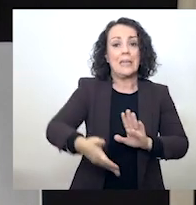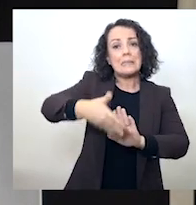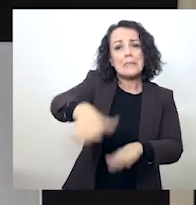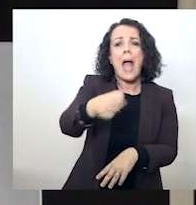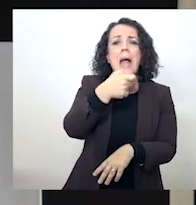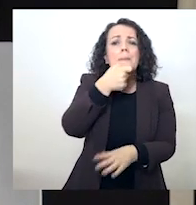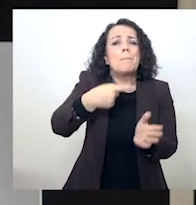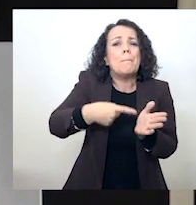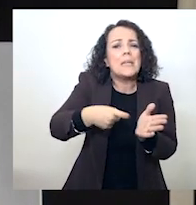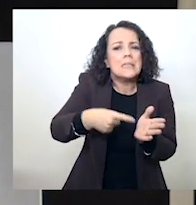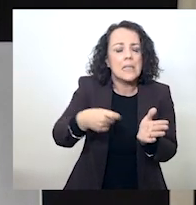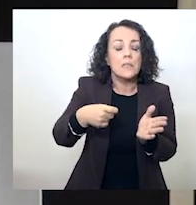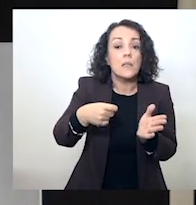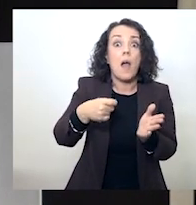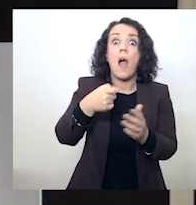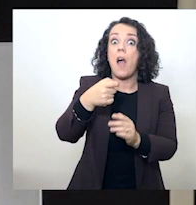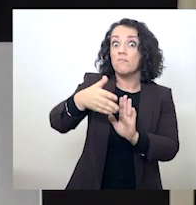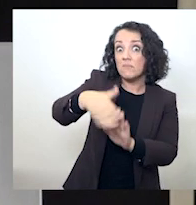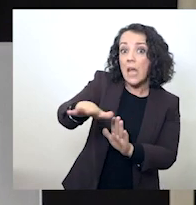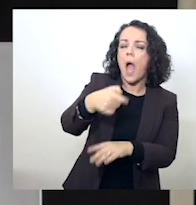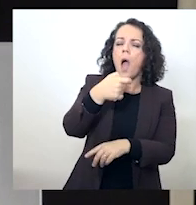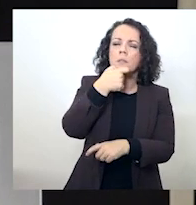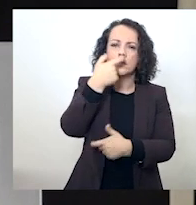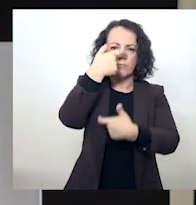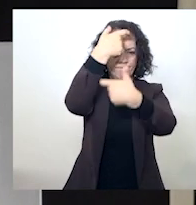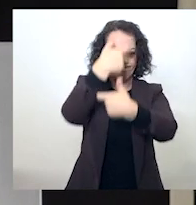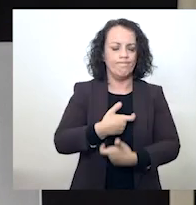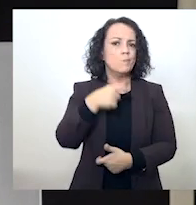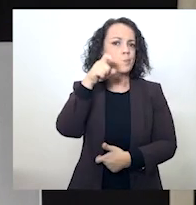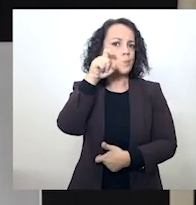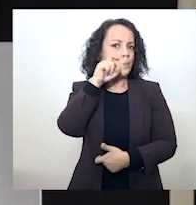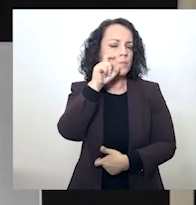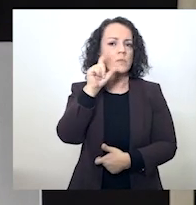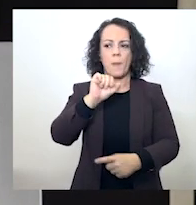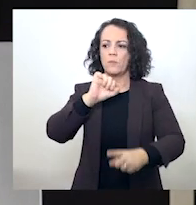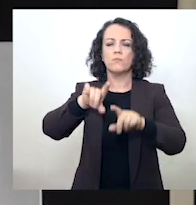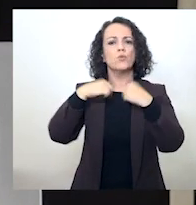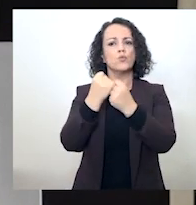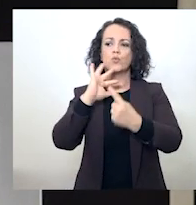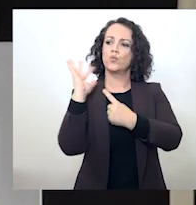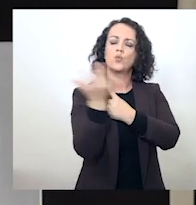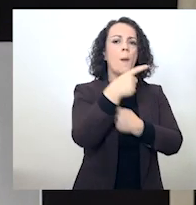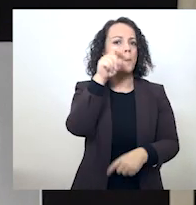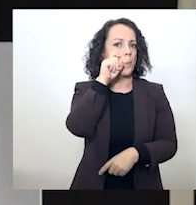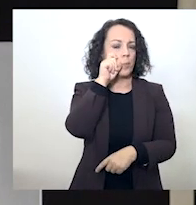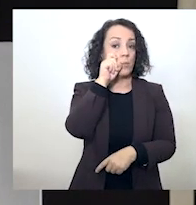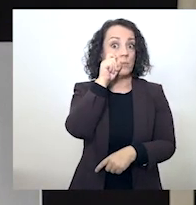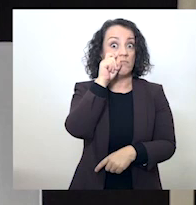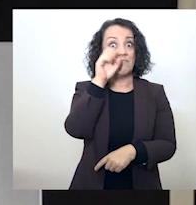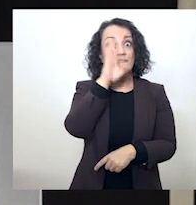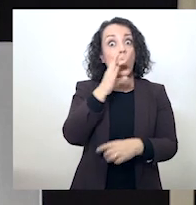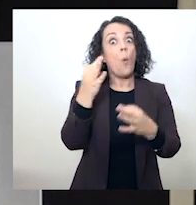e com total proteção pessoal e social. Só assim será efetivamente